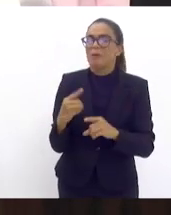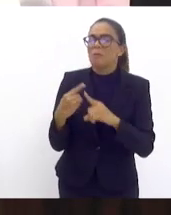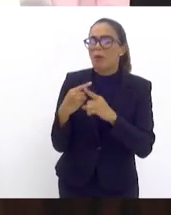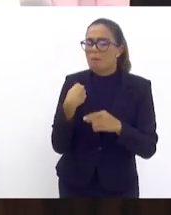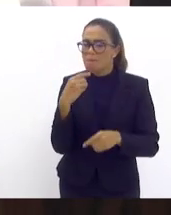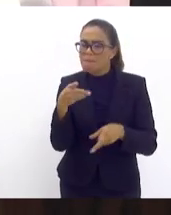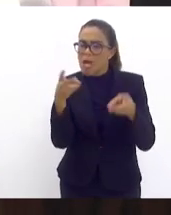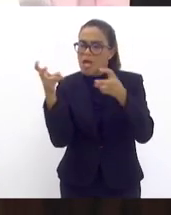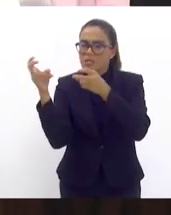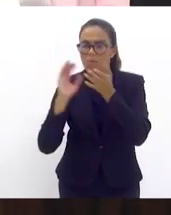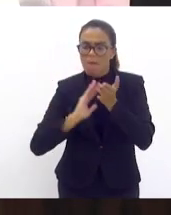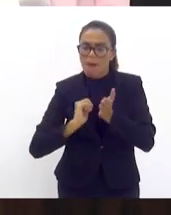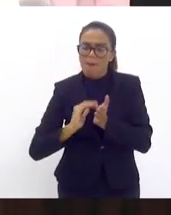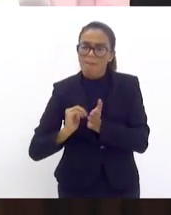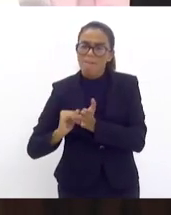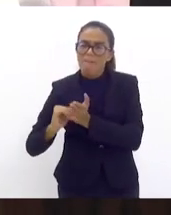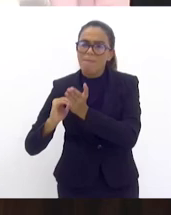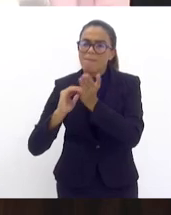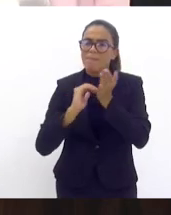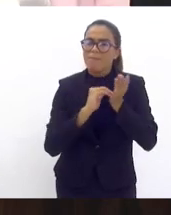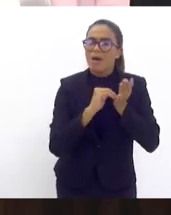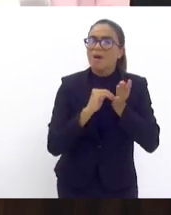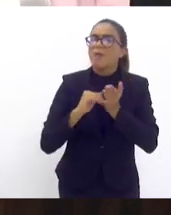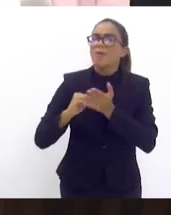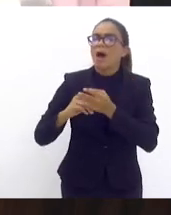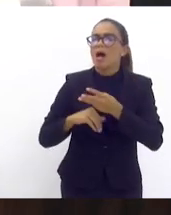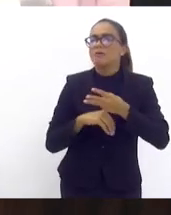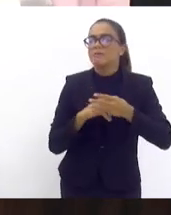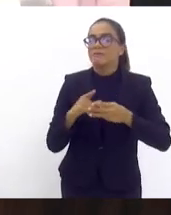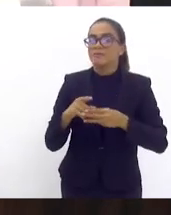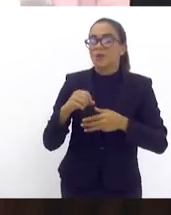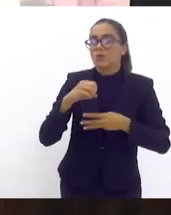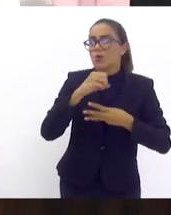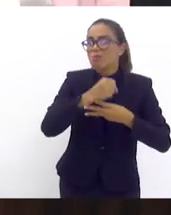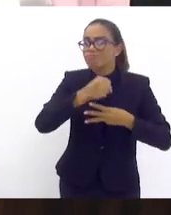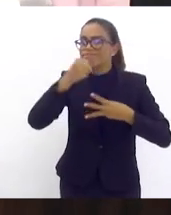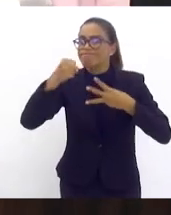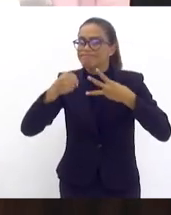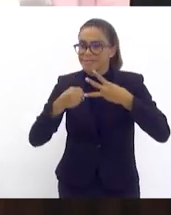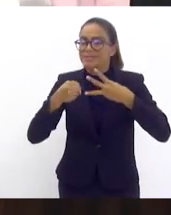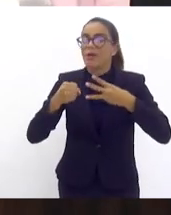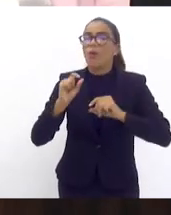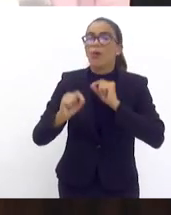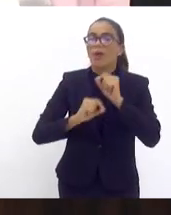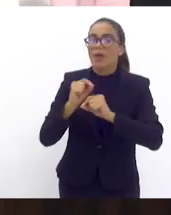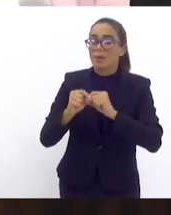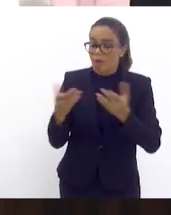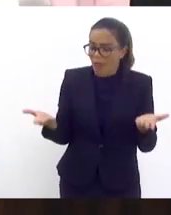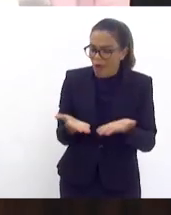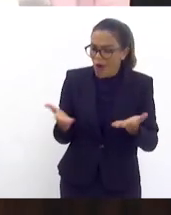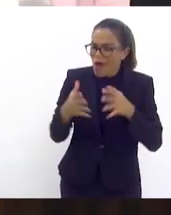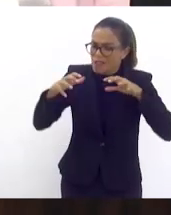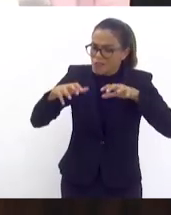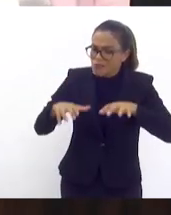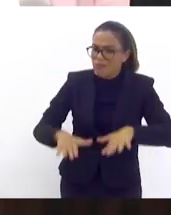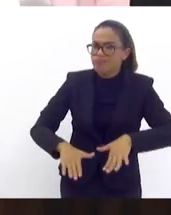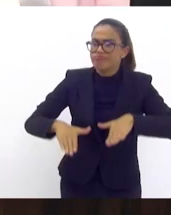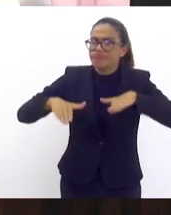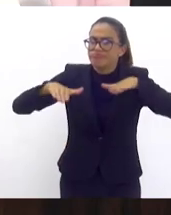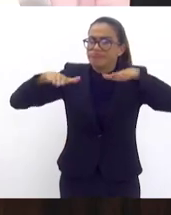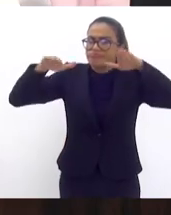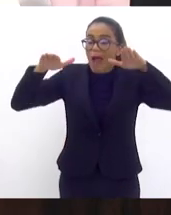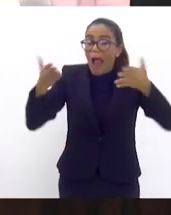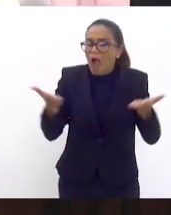silêncio do poder executivo municipal que nos preocupa porque agora quando chove enche agora quando